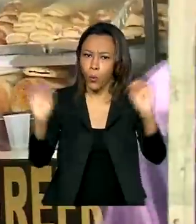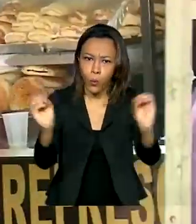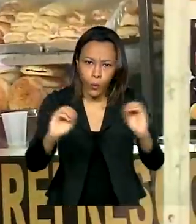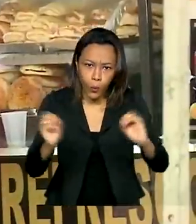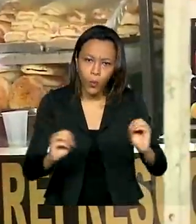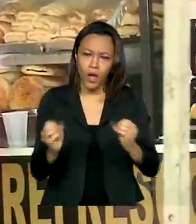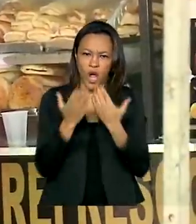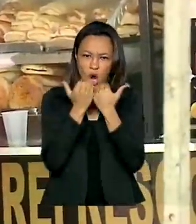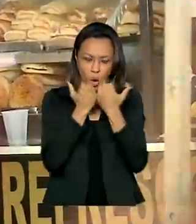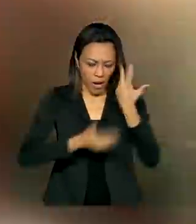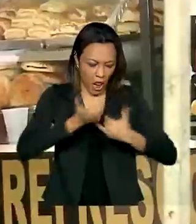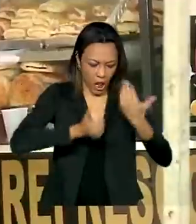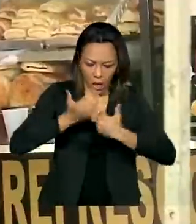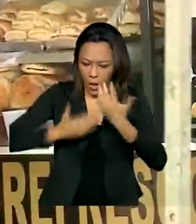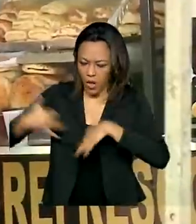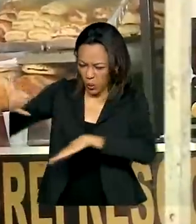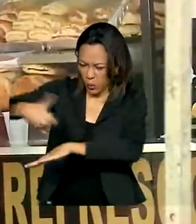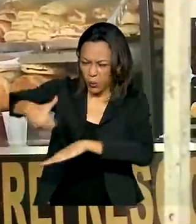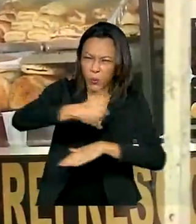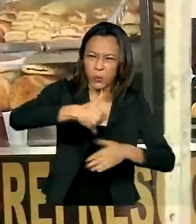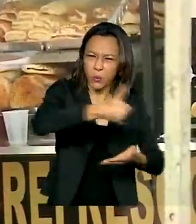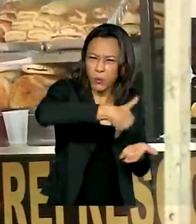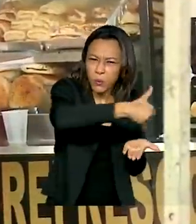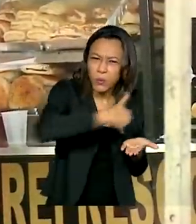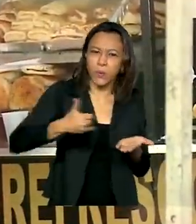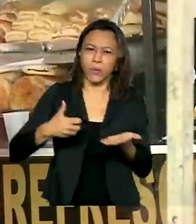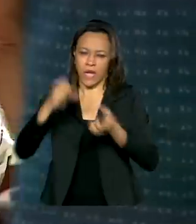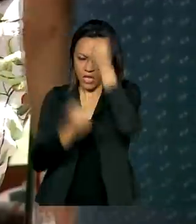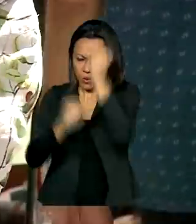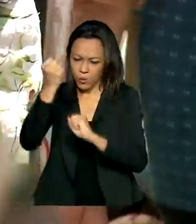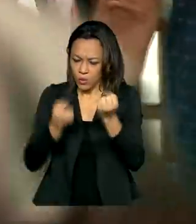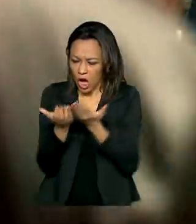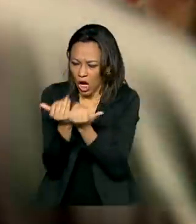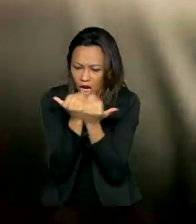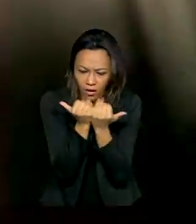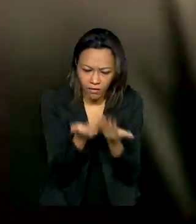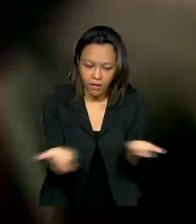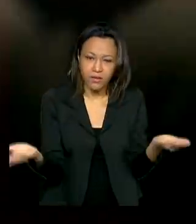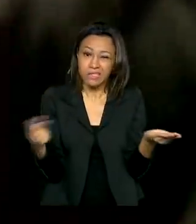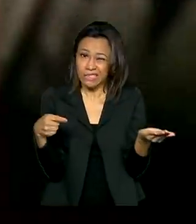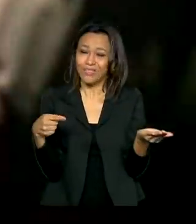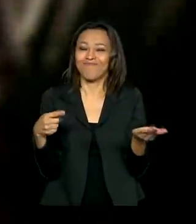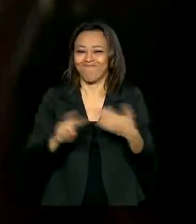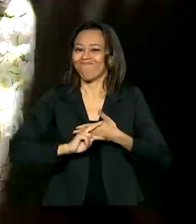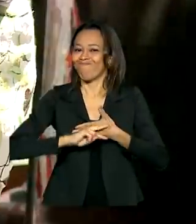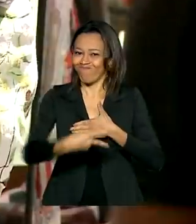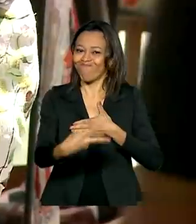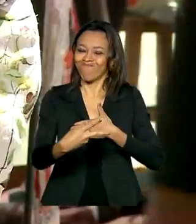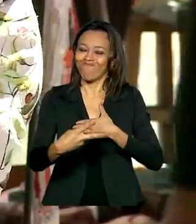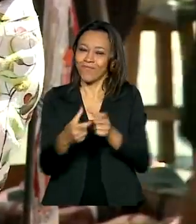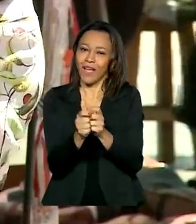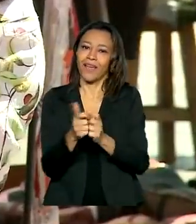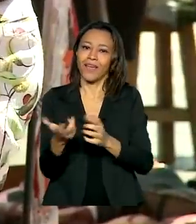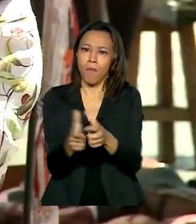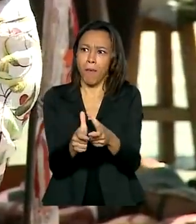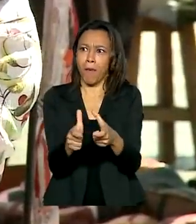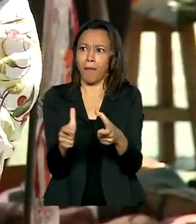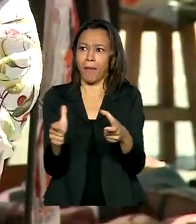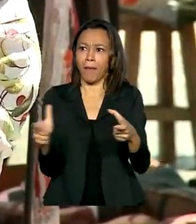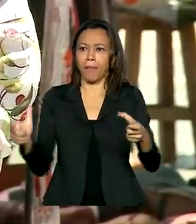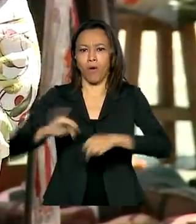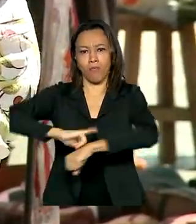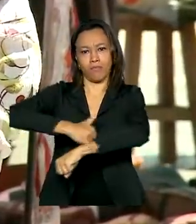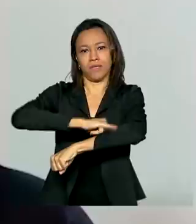como o consumo em excesso de gordura e de produtos industrializados, são os principais motivos para o aumento dos casos de